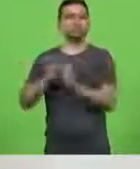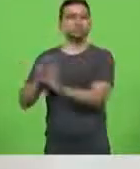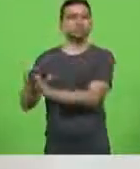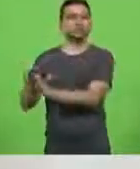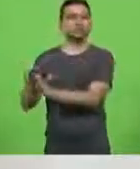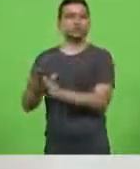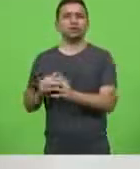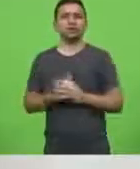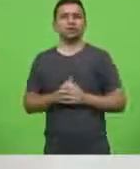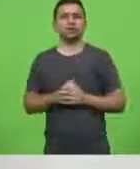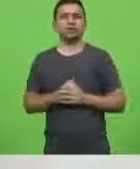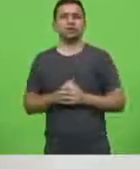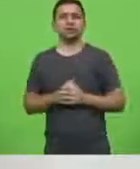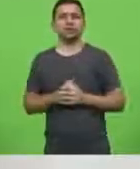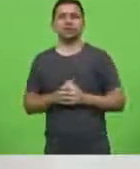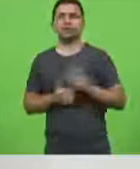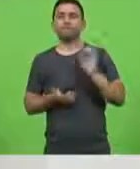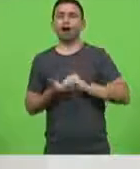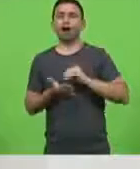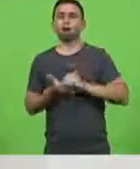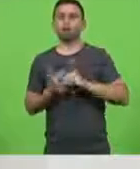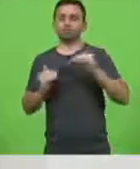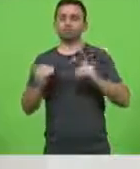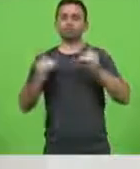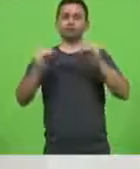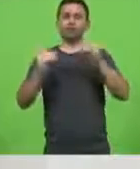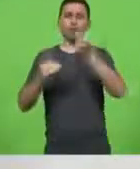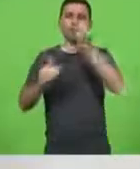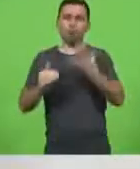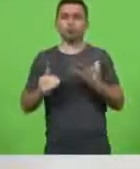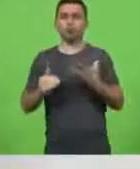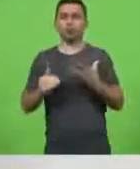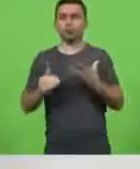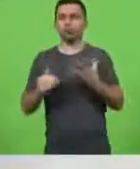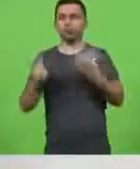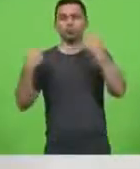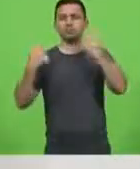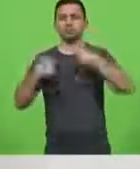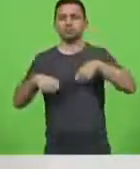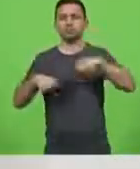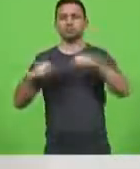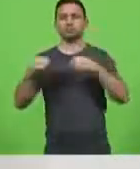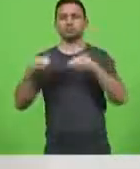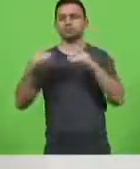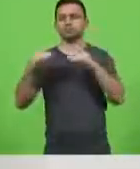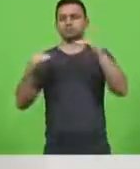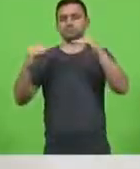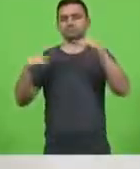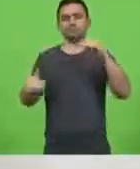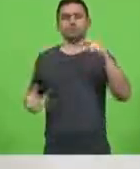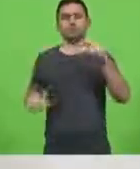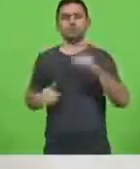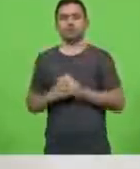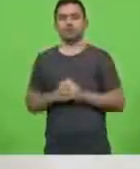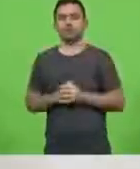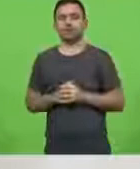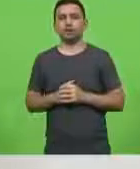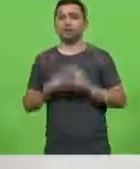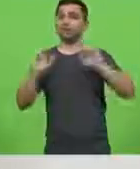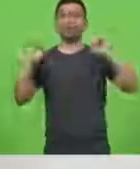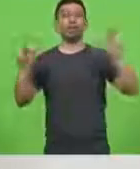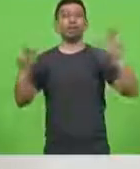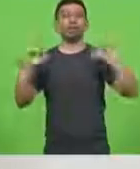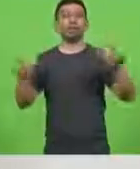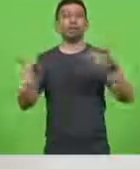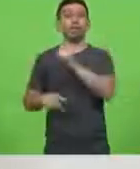isso falta de concorrência é bom por algum motivo algum motivo desconhecido das leis da física talvez o